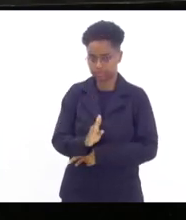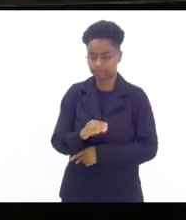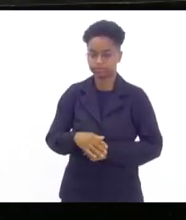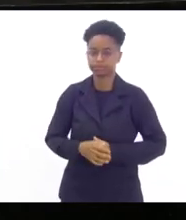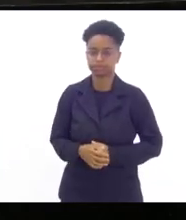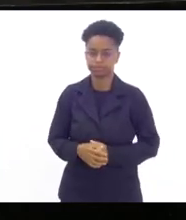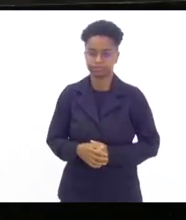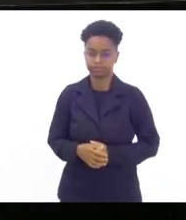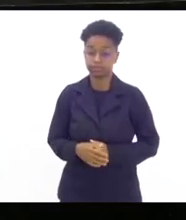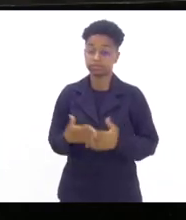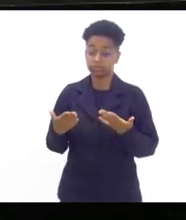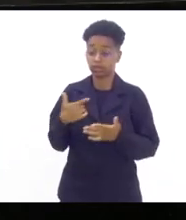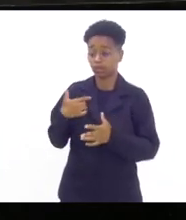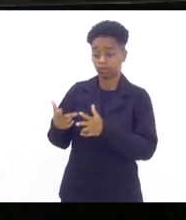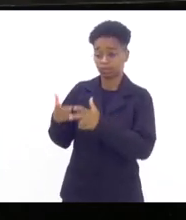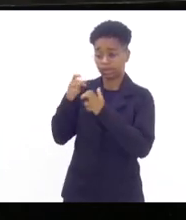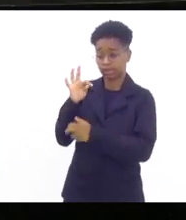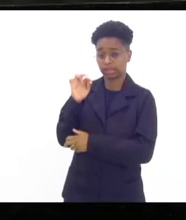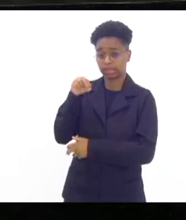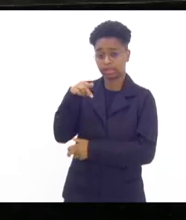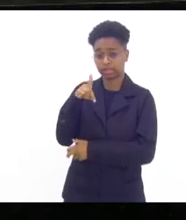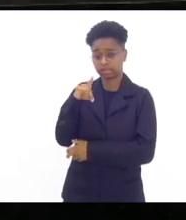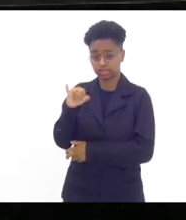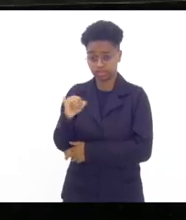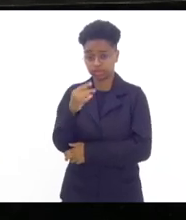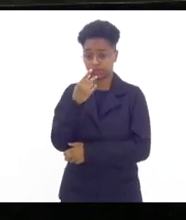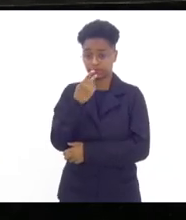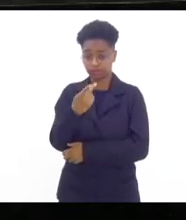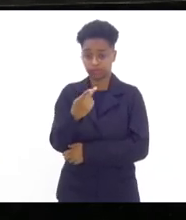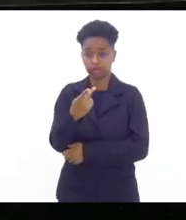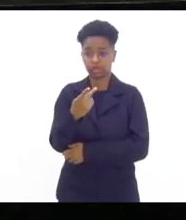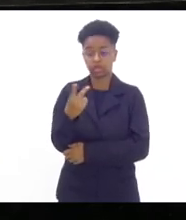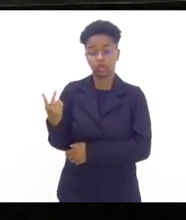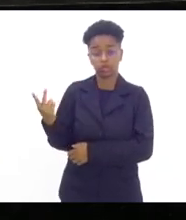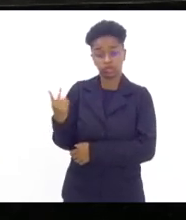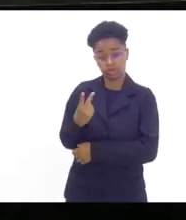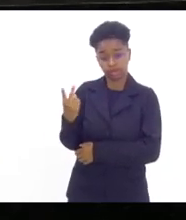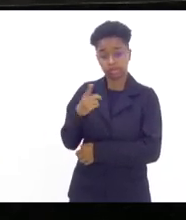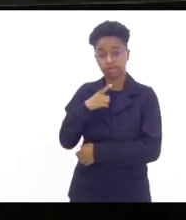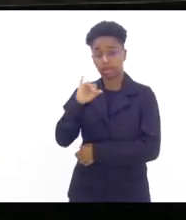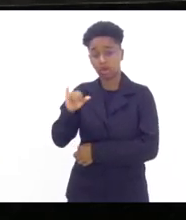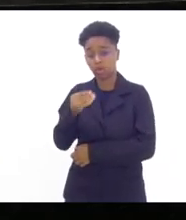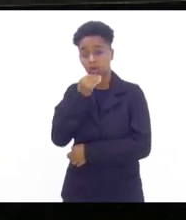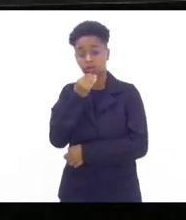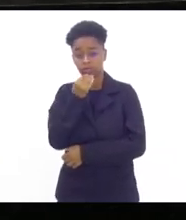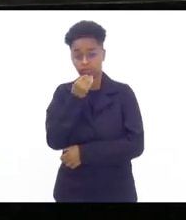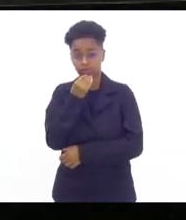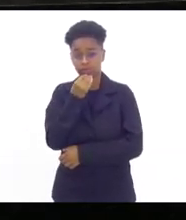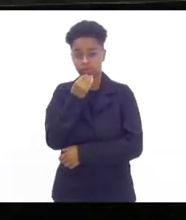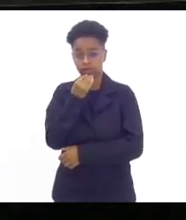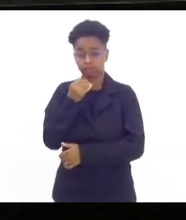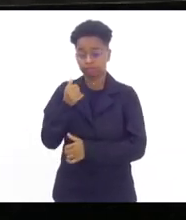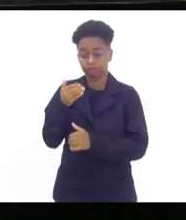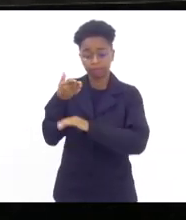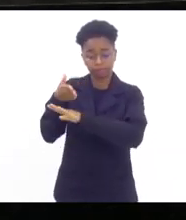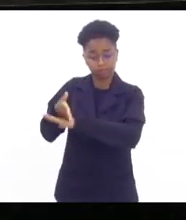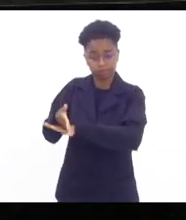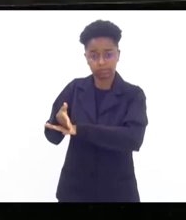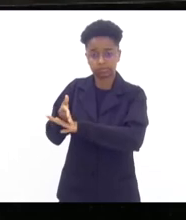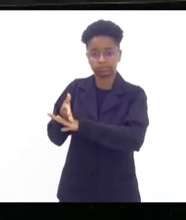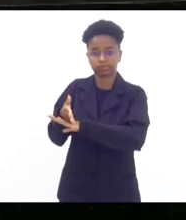vendo aqui o deputado Tande o deputado Tande e eu tivemos a oportunidade de estar presente